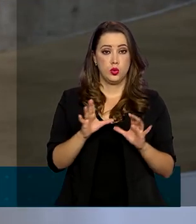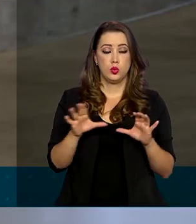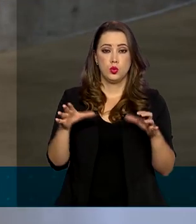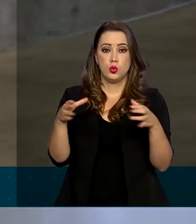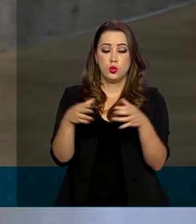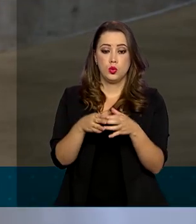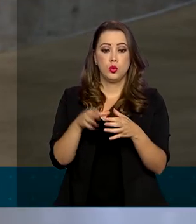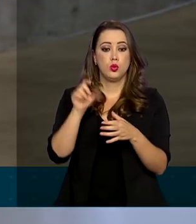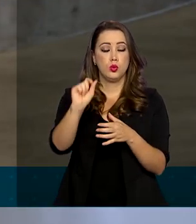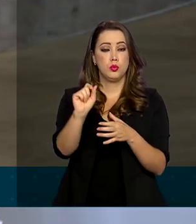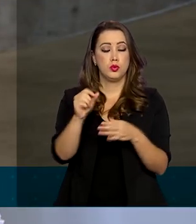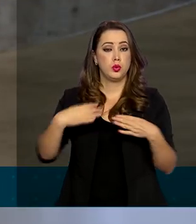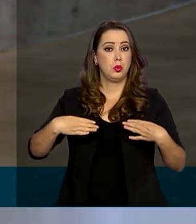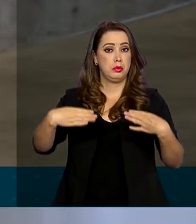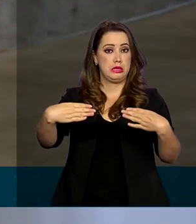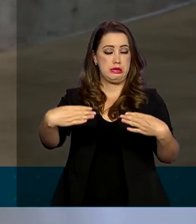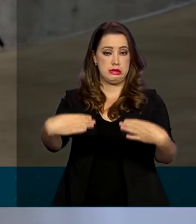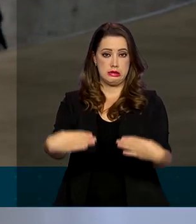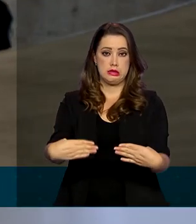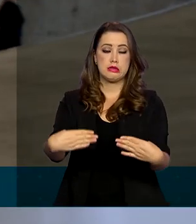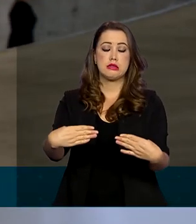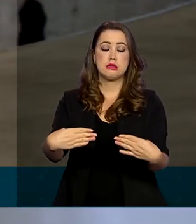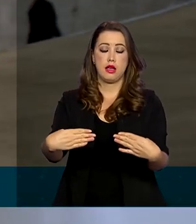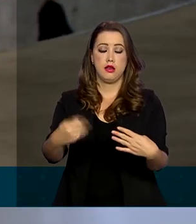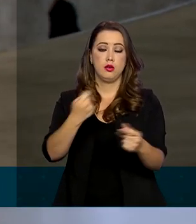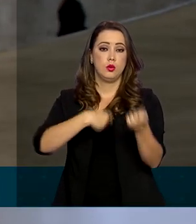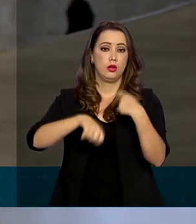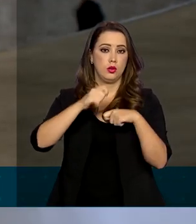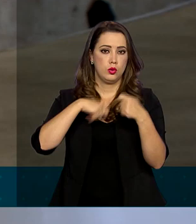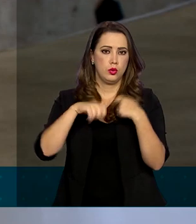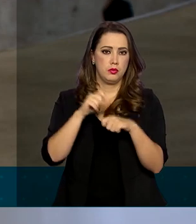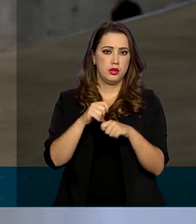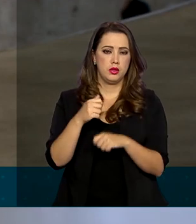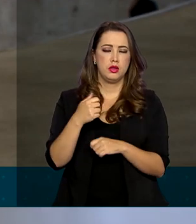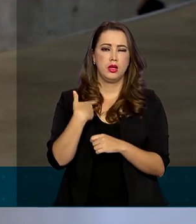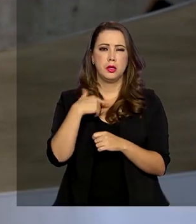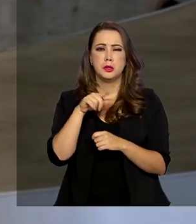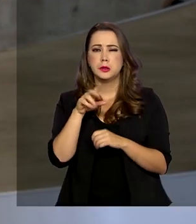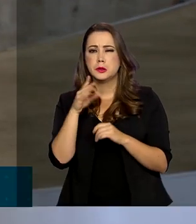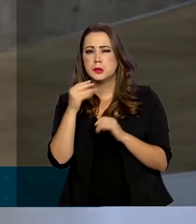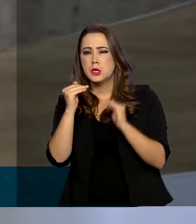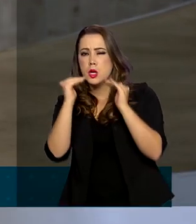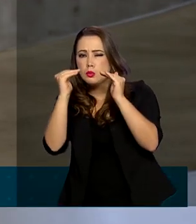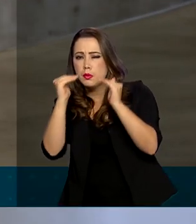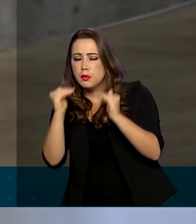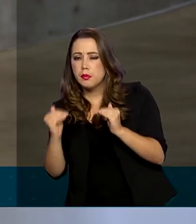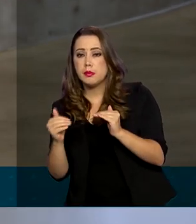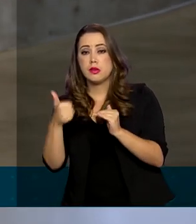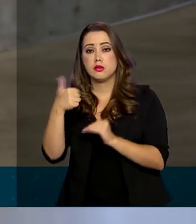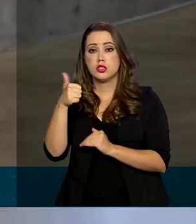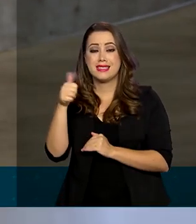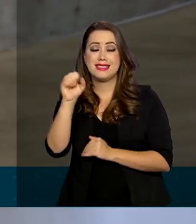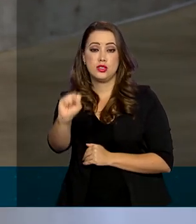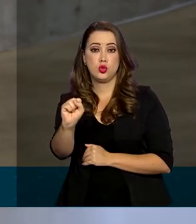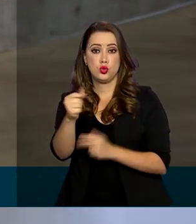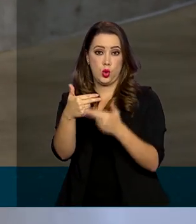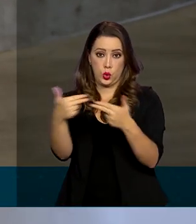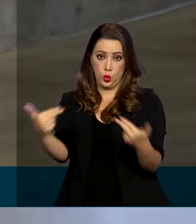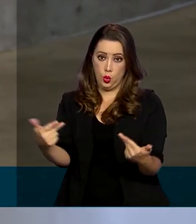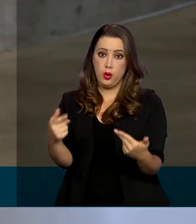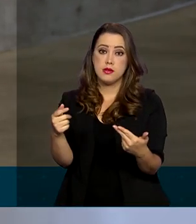Comércio Exterior do Ministério da Economia, 118 produtos tiveram a taxa de